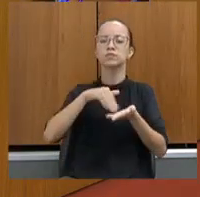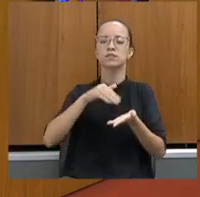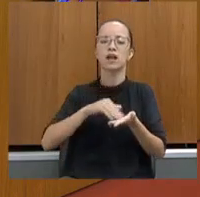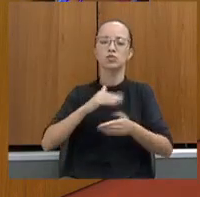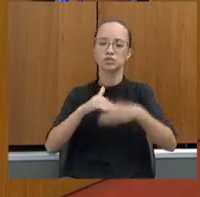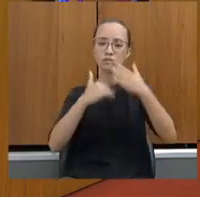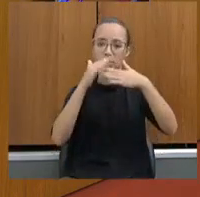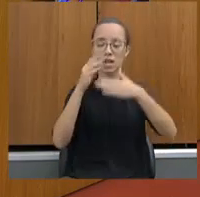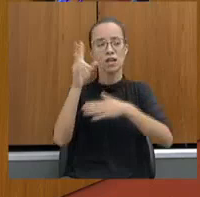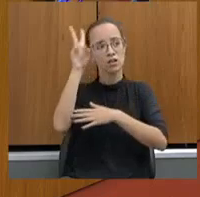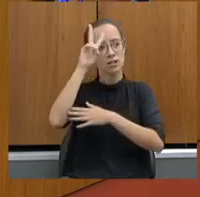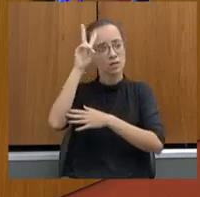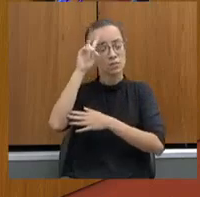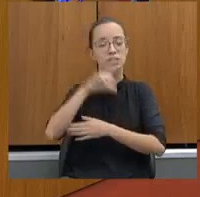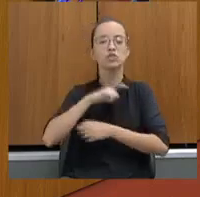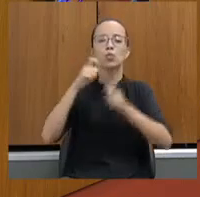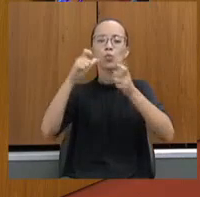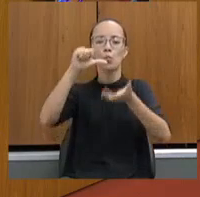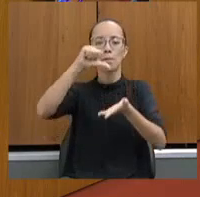tinha o posto do migrante